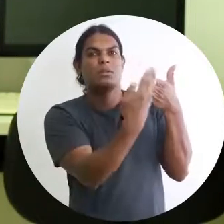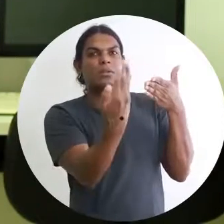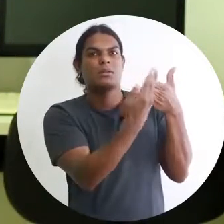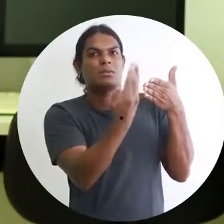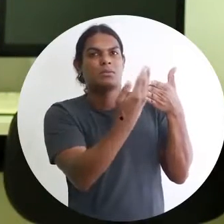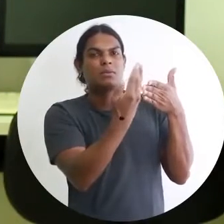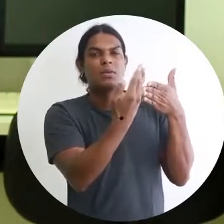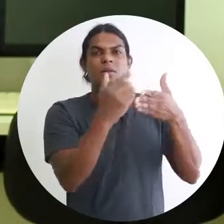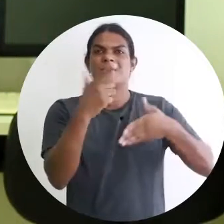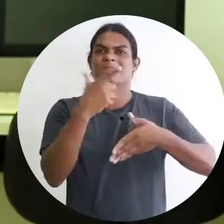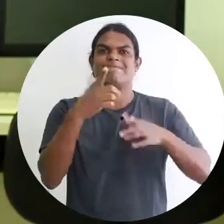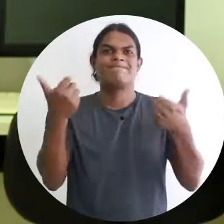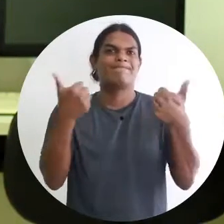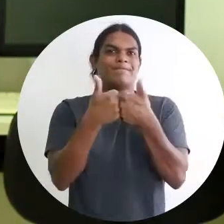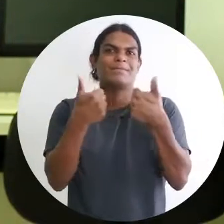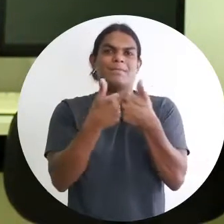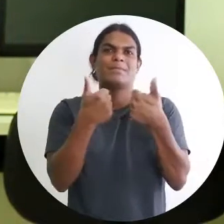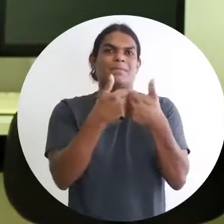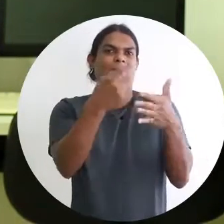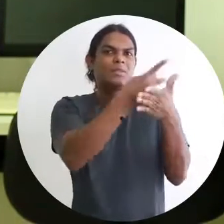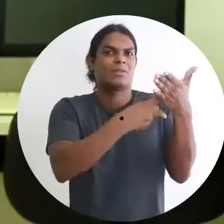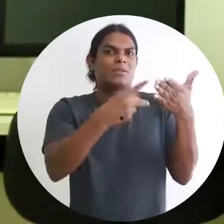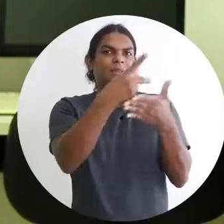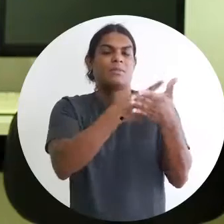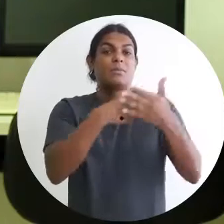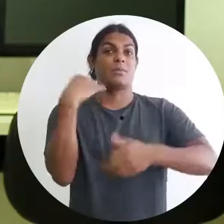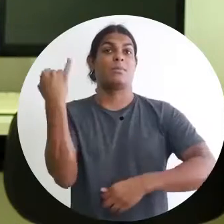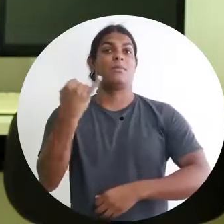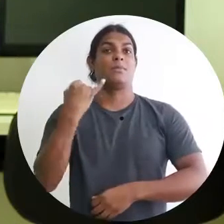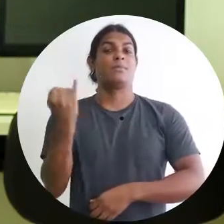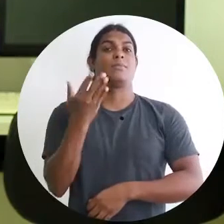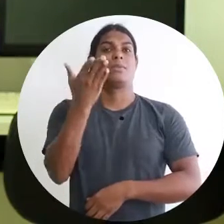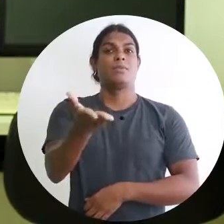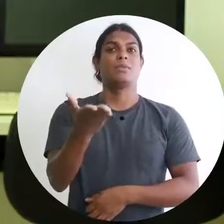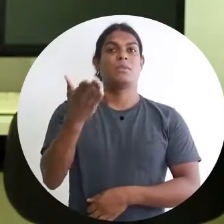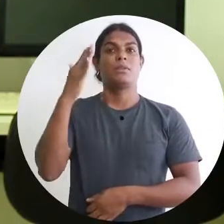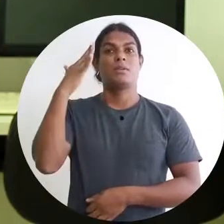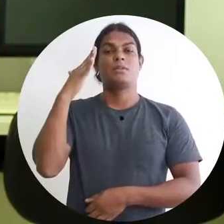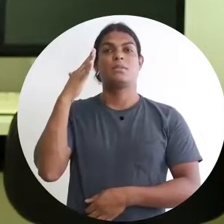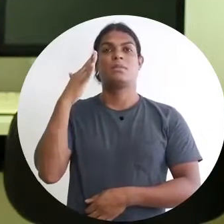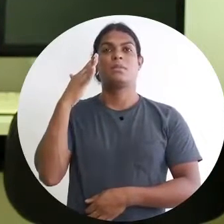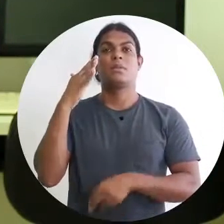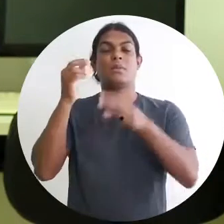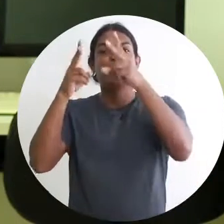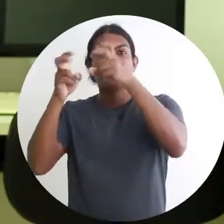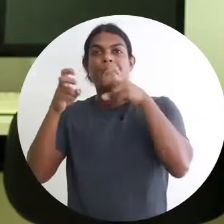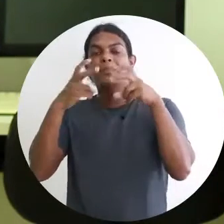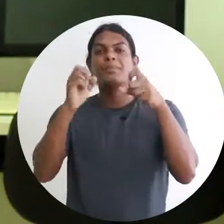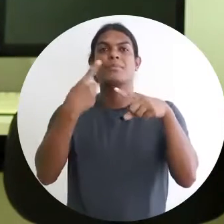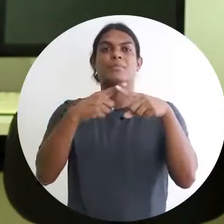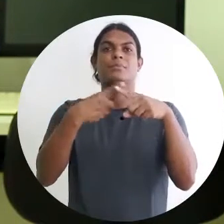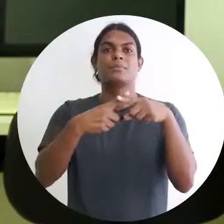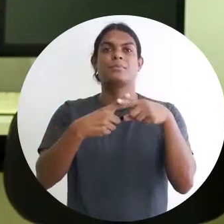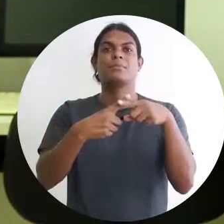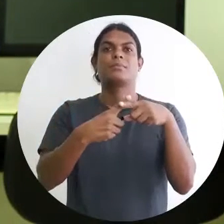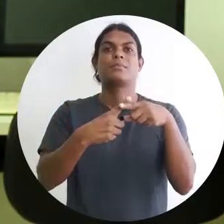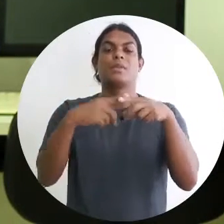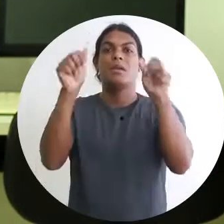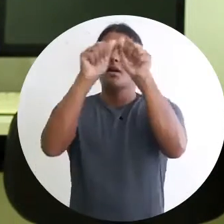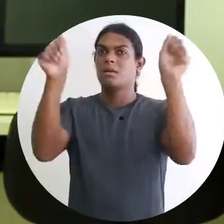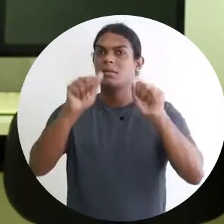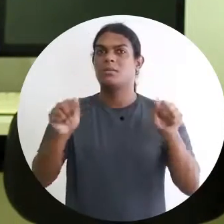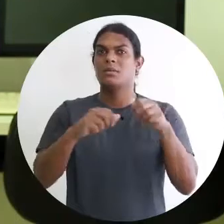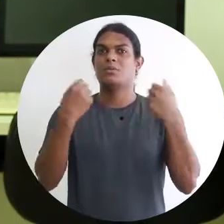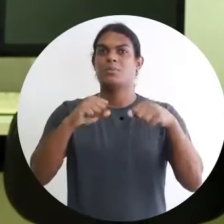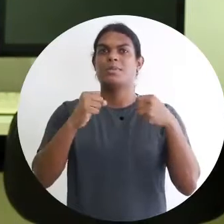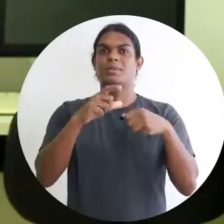junto à obra. Mas é importante que a gente identifique isso. As obras precisam ter ao lado placas